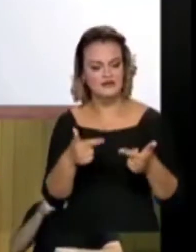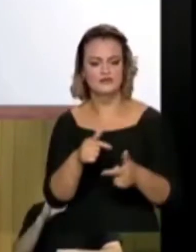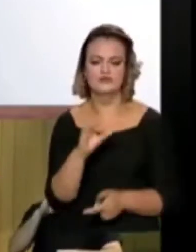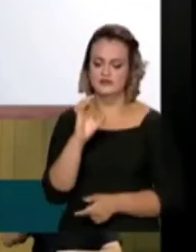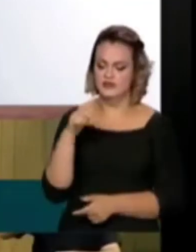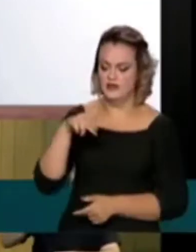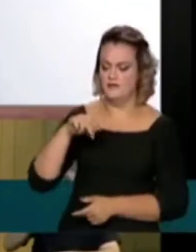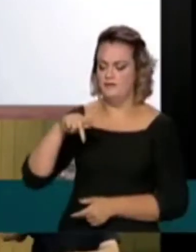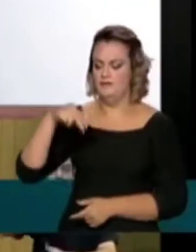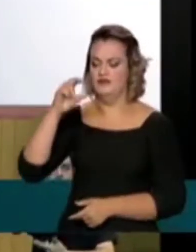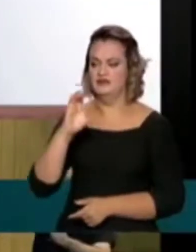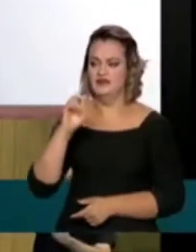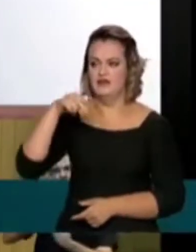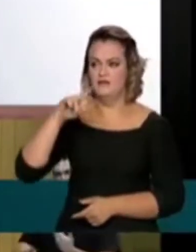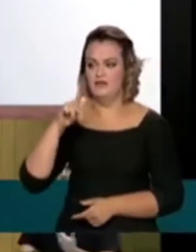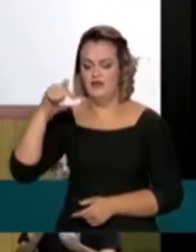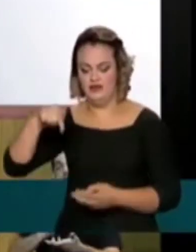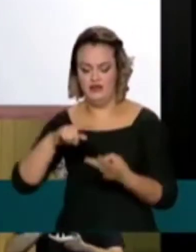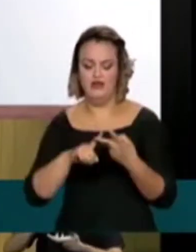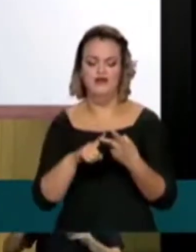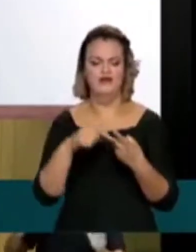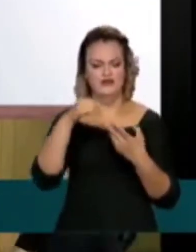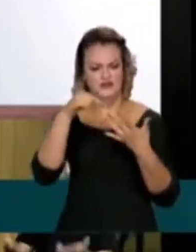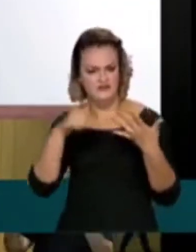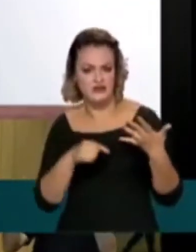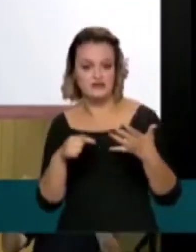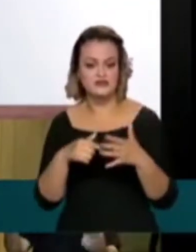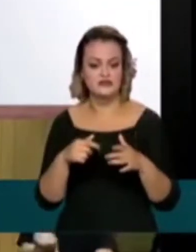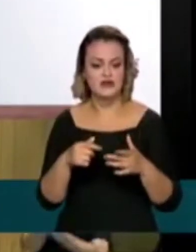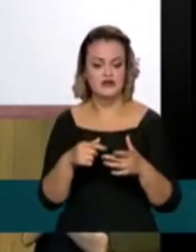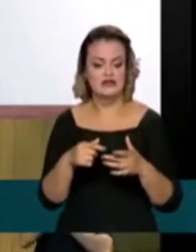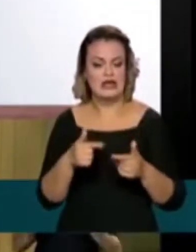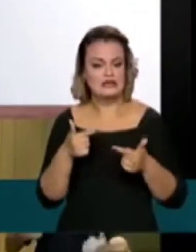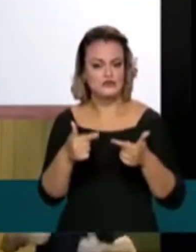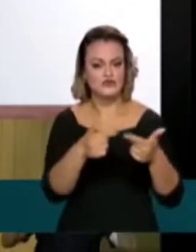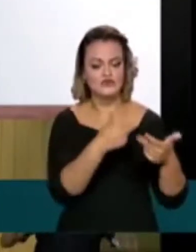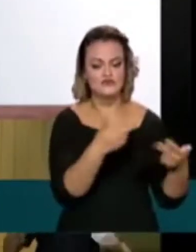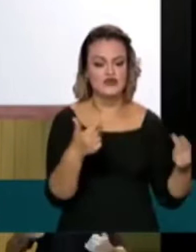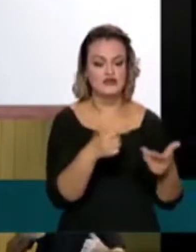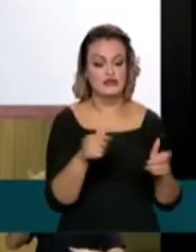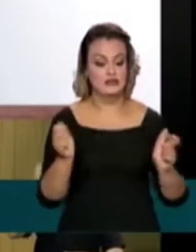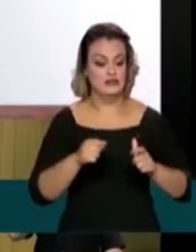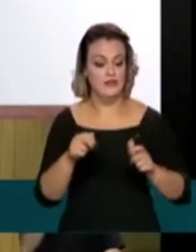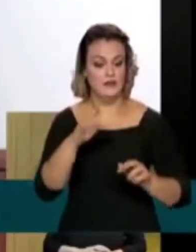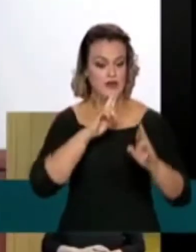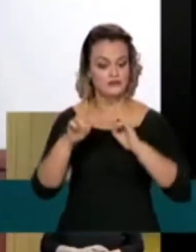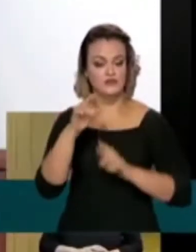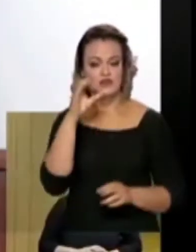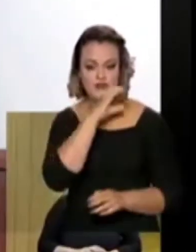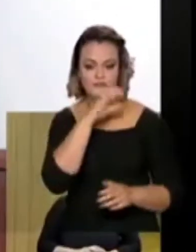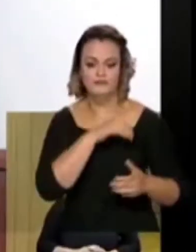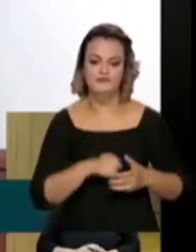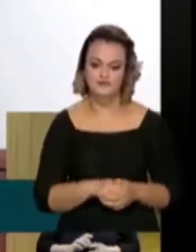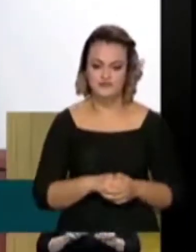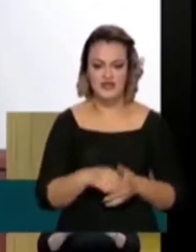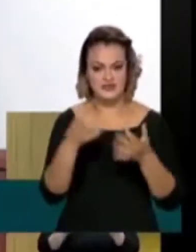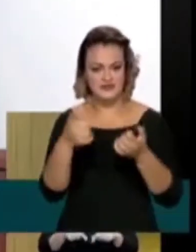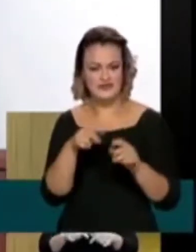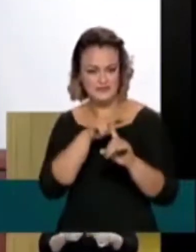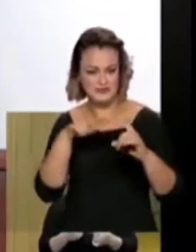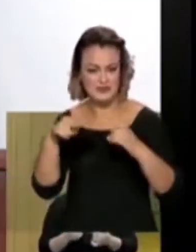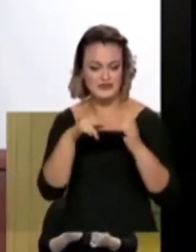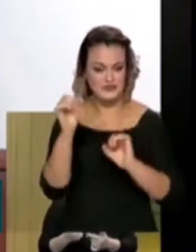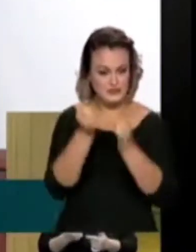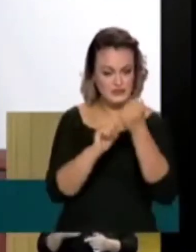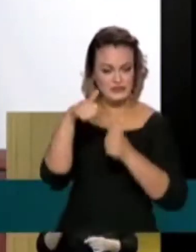iniciativas da FINEP, iniciativas da Embrapi, fortalecendo a capacidade de resposta para isso. As perspectivas de expansão da